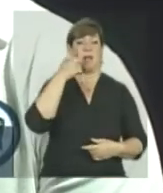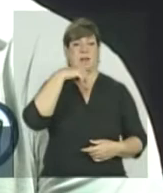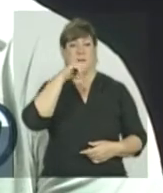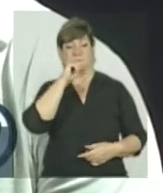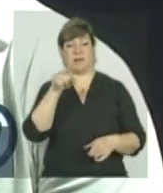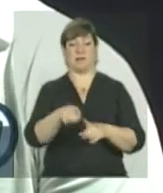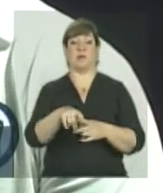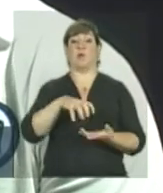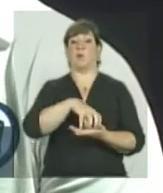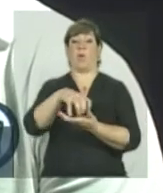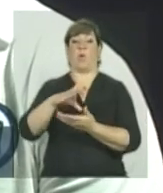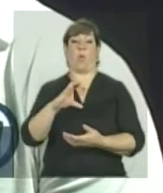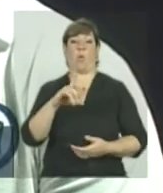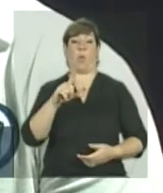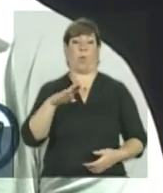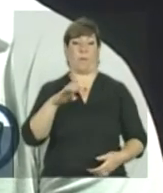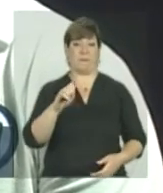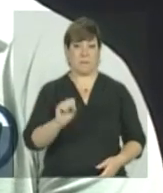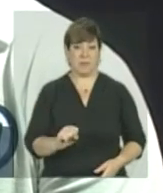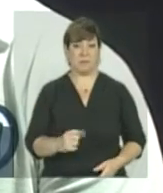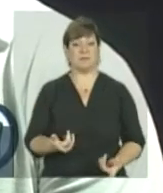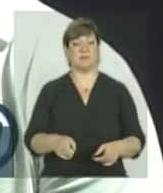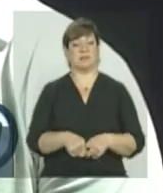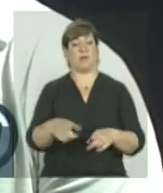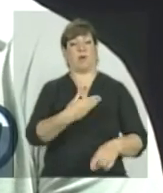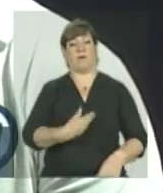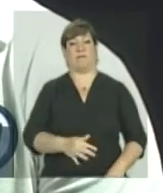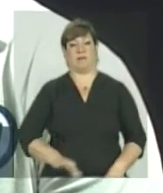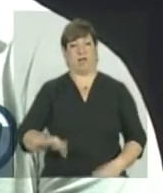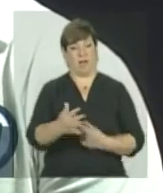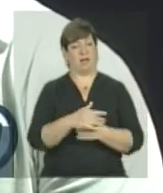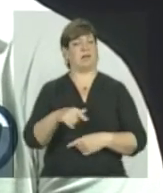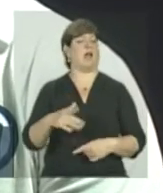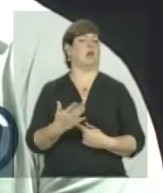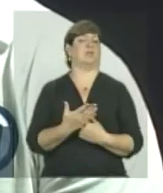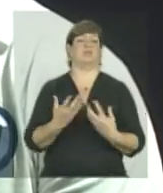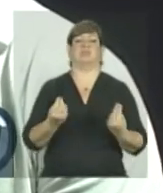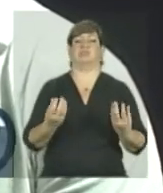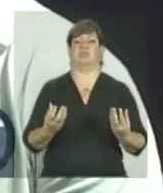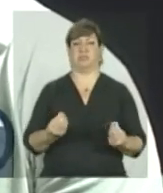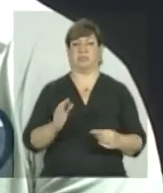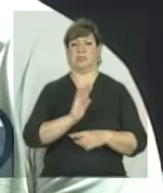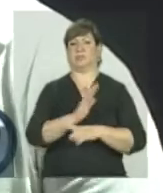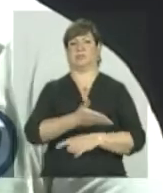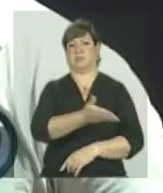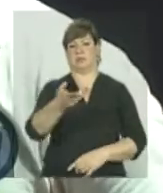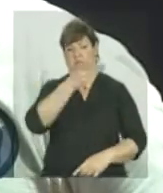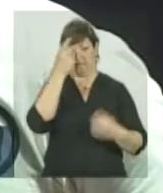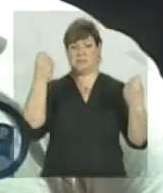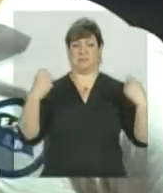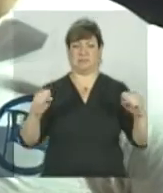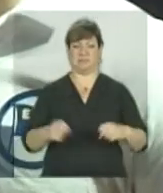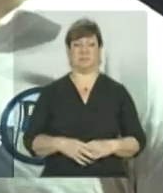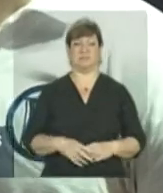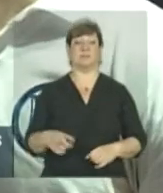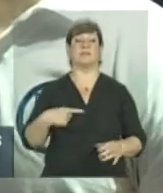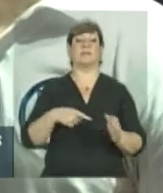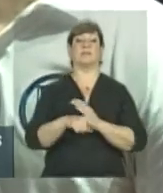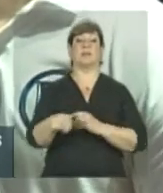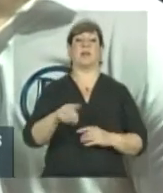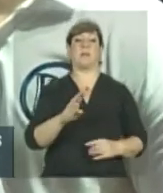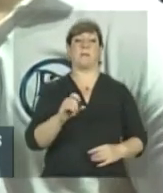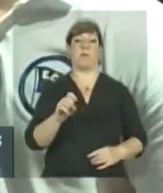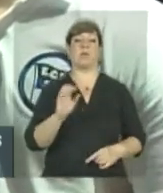dos clubes. E certamente com apoio do governo federal, isso vai ajudar muito e beneficiar esses atletas. A Bolsa vai ajudar na manutenção